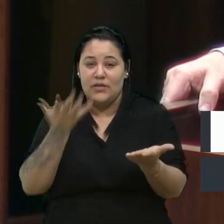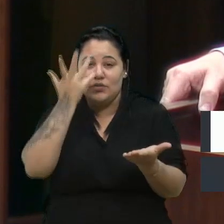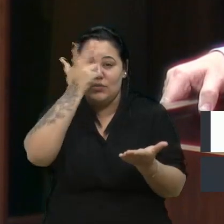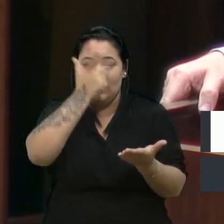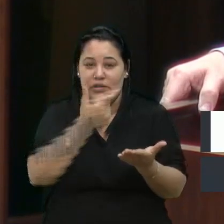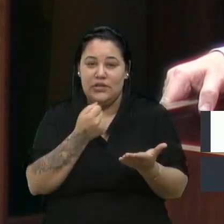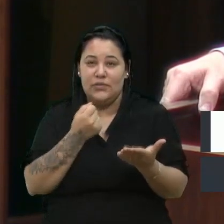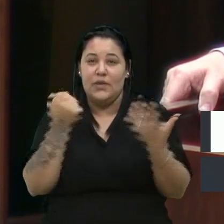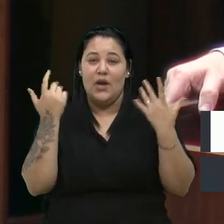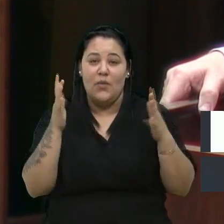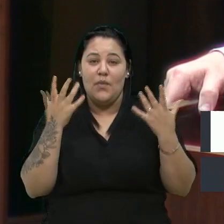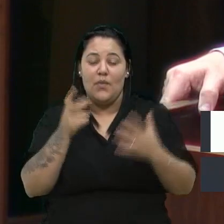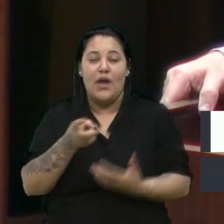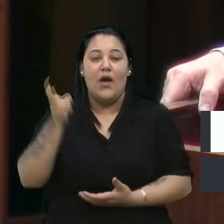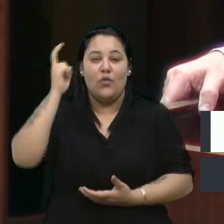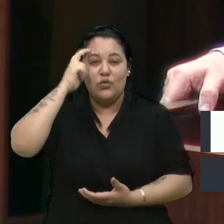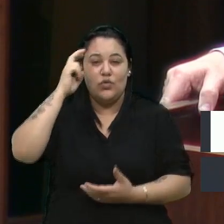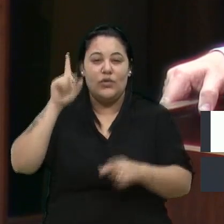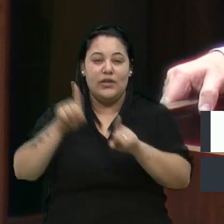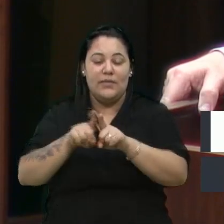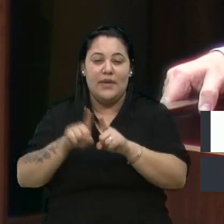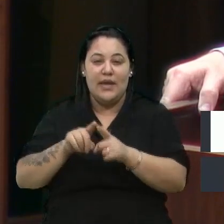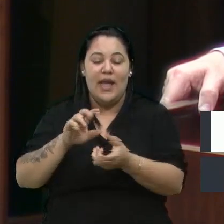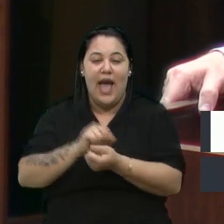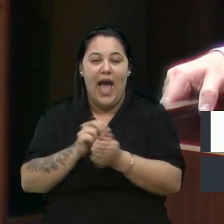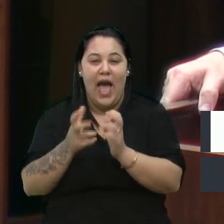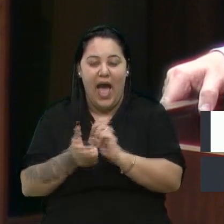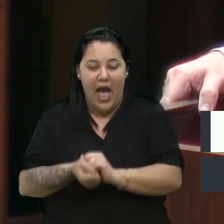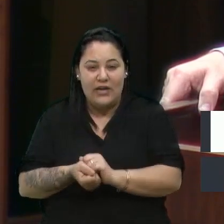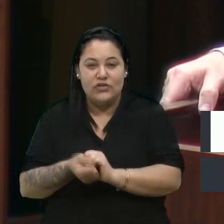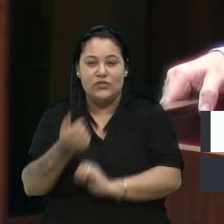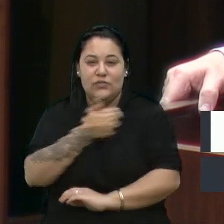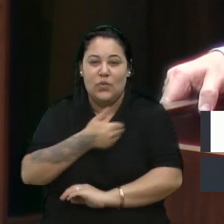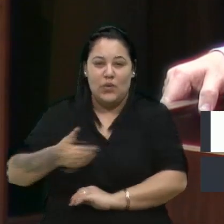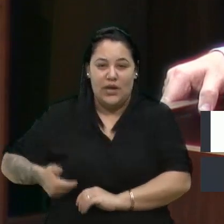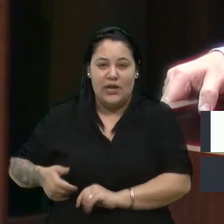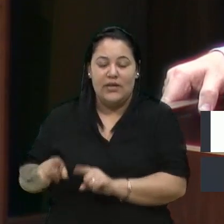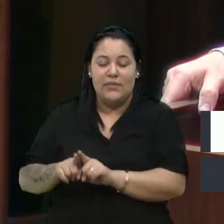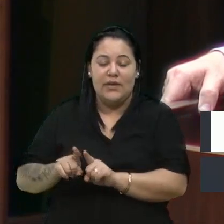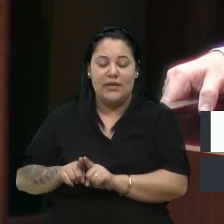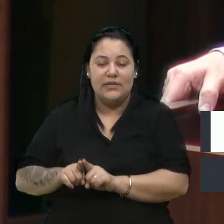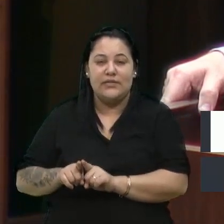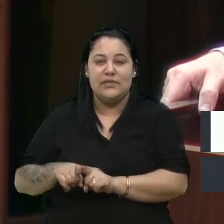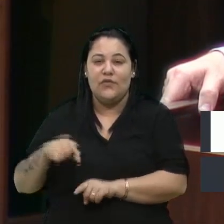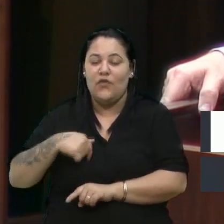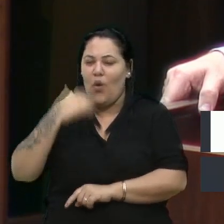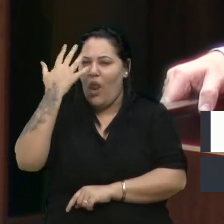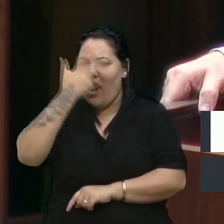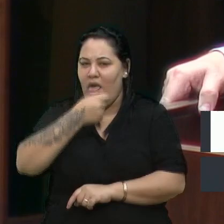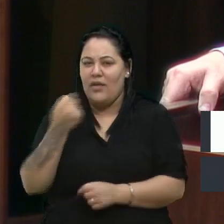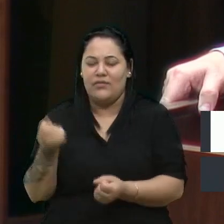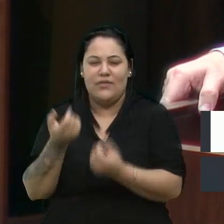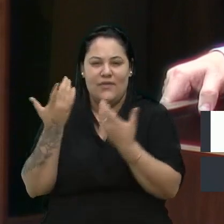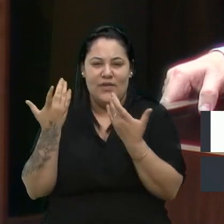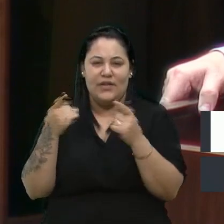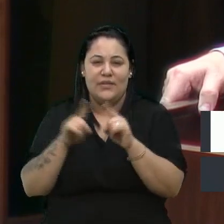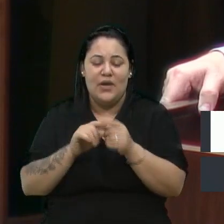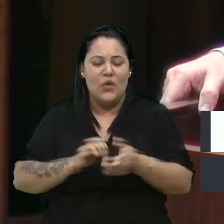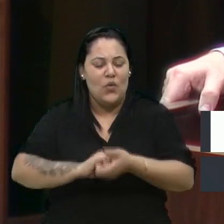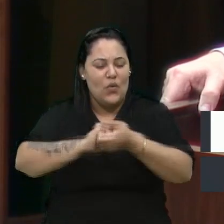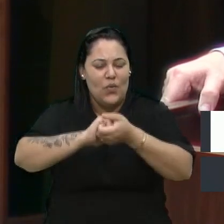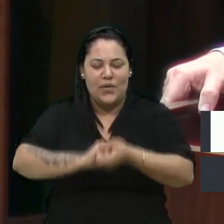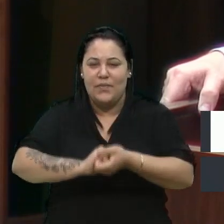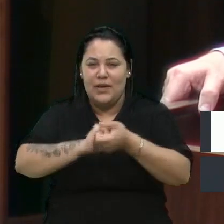celebrar a cultura, a arte popular, e realmente foi um belíssimo evento ali, cumprimento a todos, da